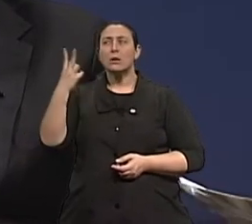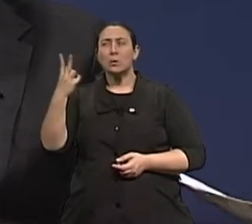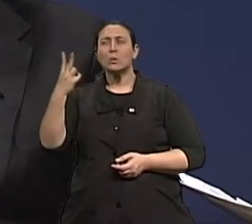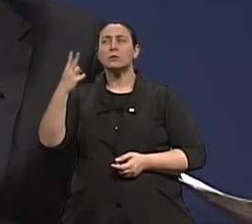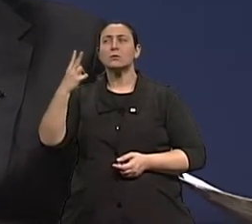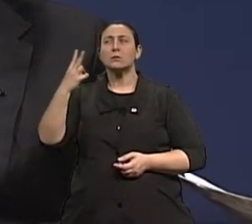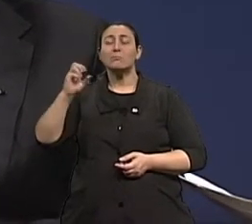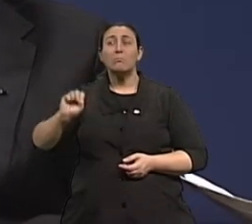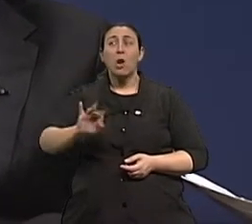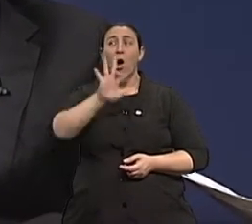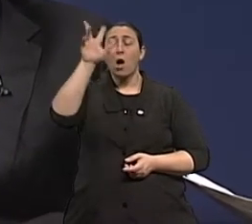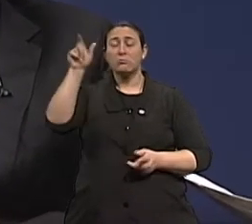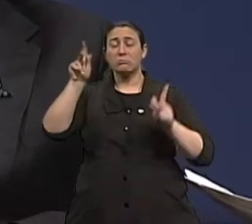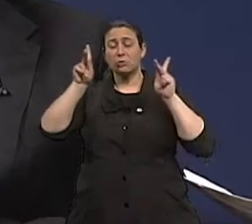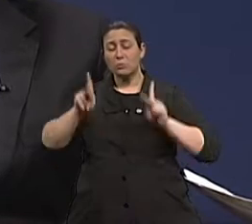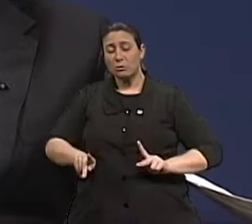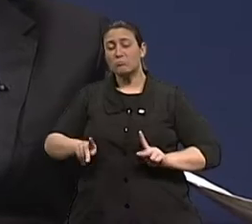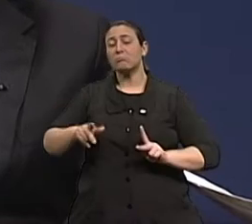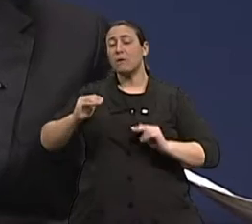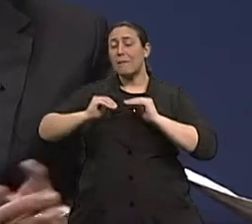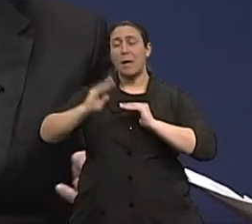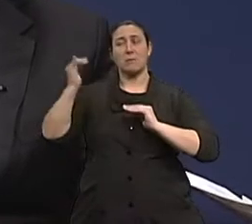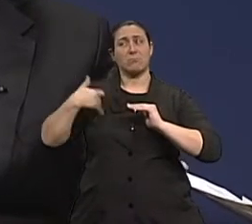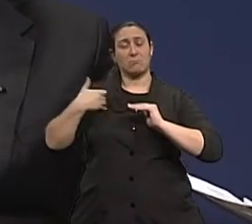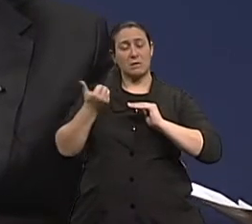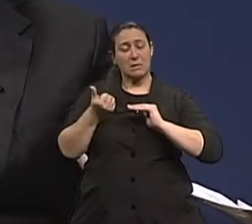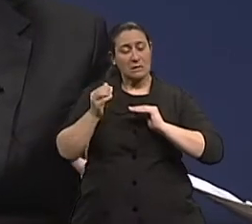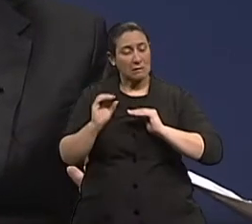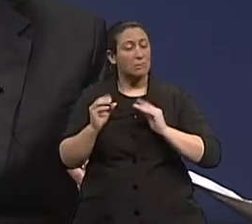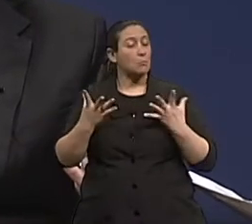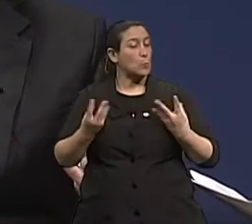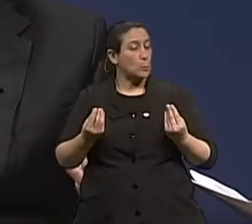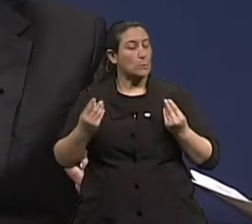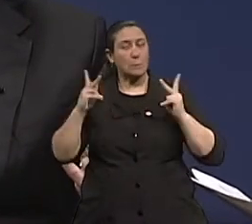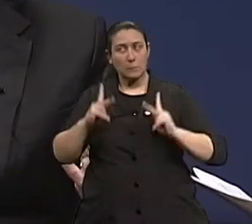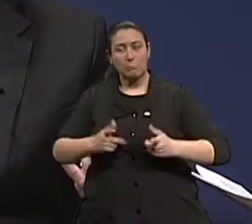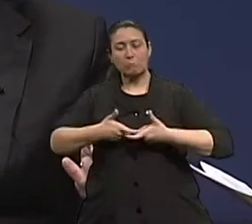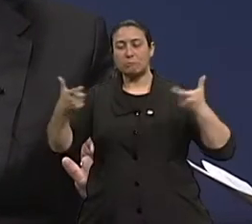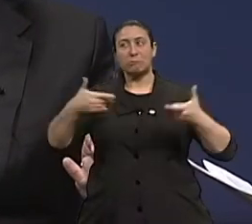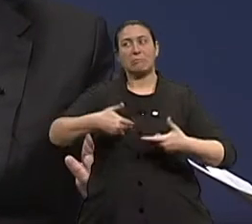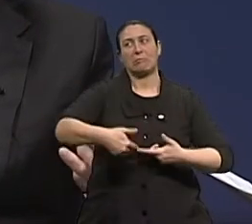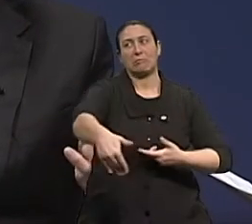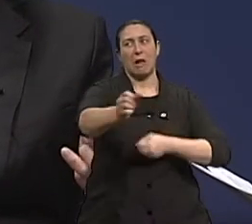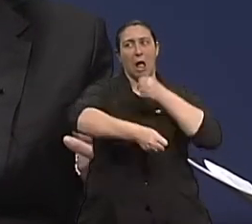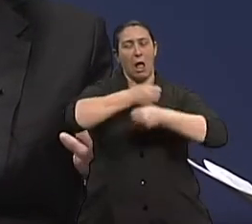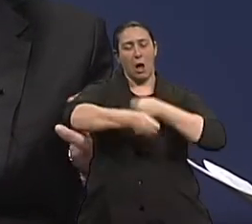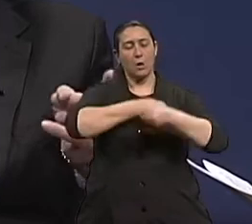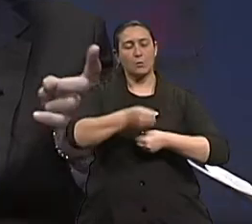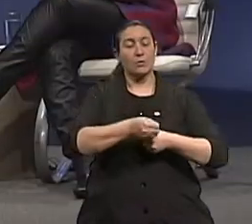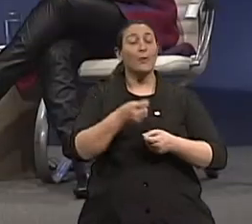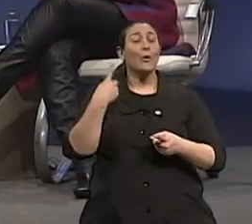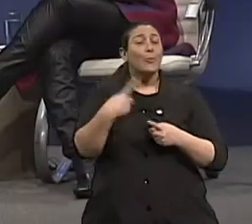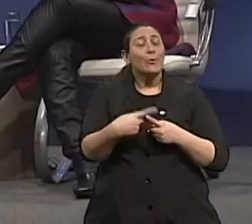60 anos no Brasil, né? E, conforme a tua chamada, eu gostei do termo de moderna idade, porque realmente nós estamos